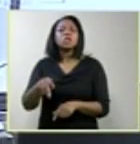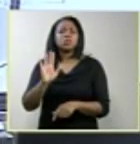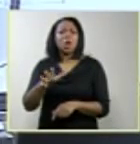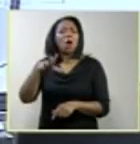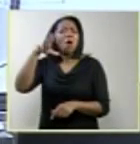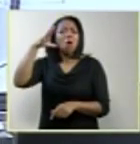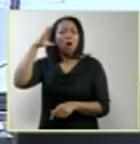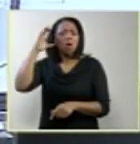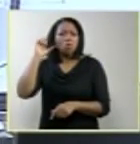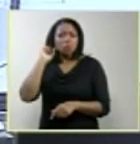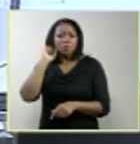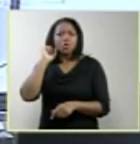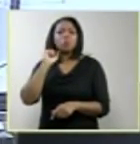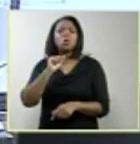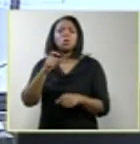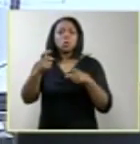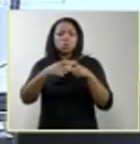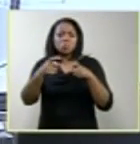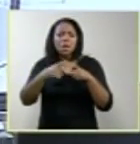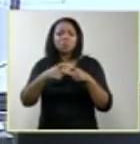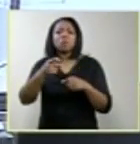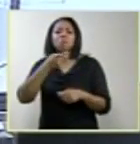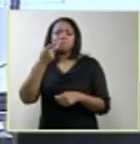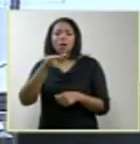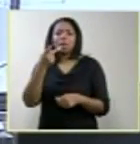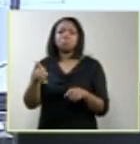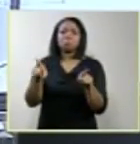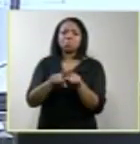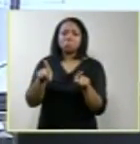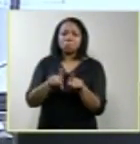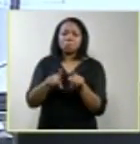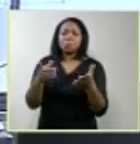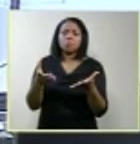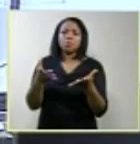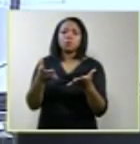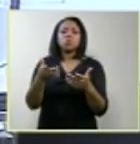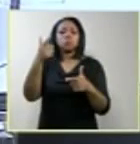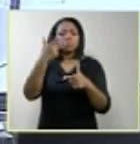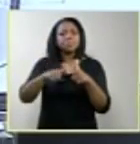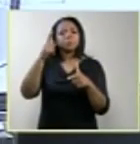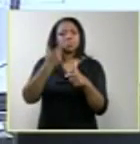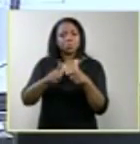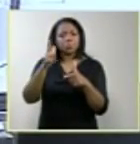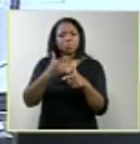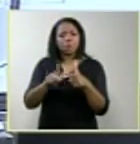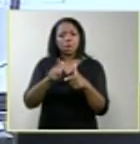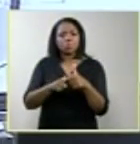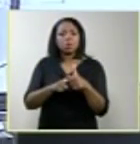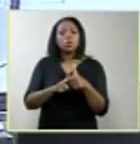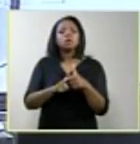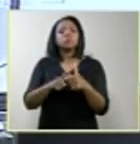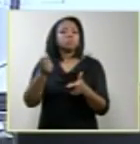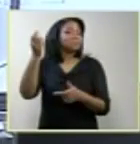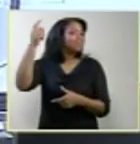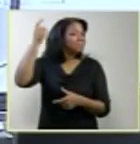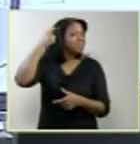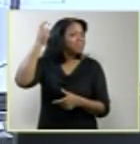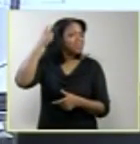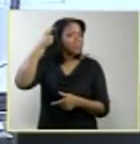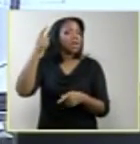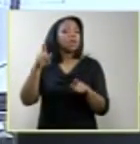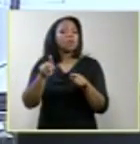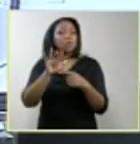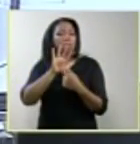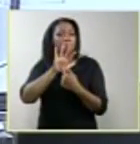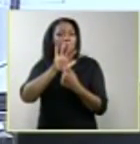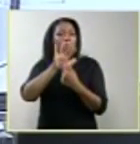latino-americanos, a encefalia, como indicação médica para a interrupção do embaraço, tem uma sustentação bibliográfica